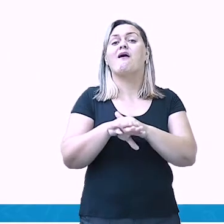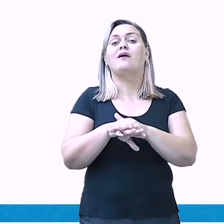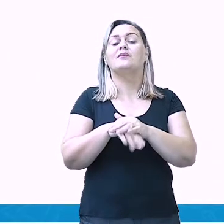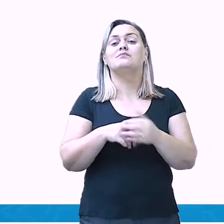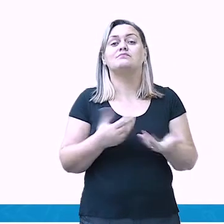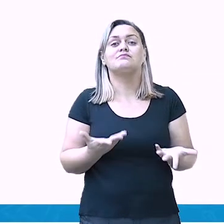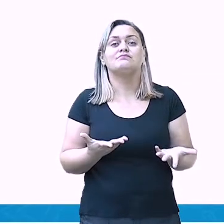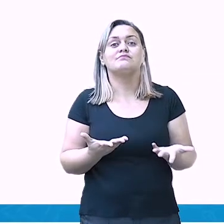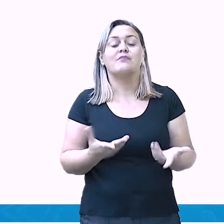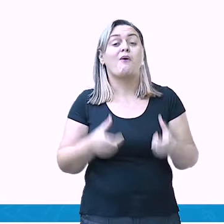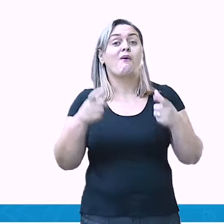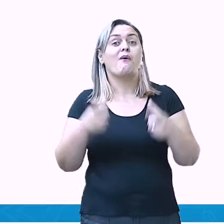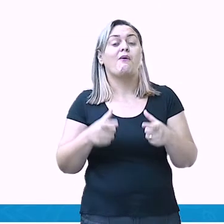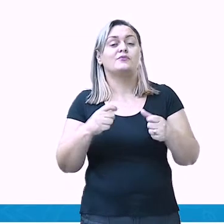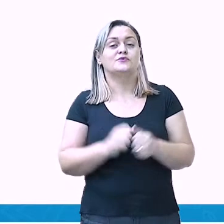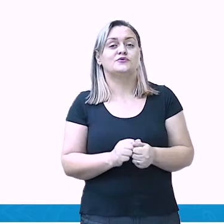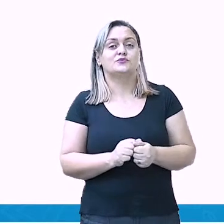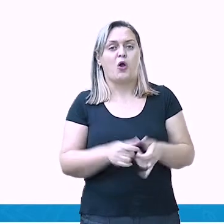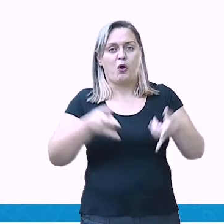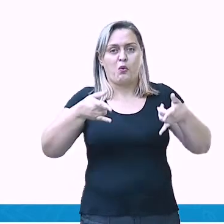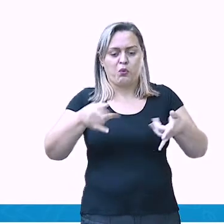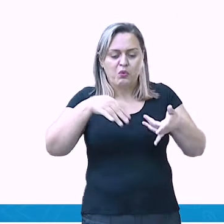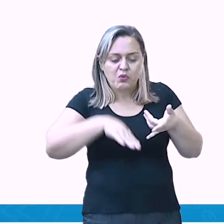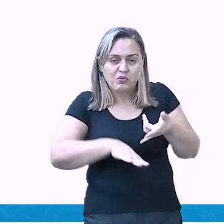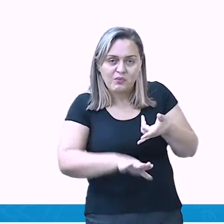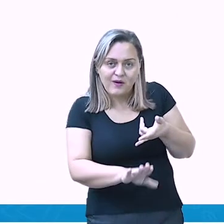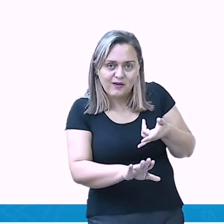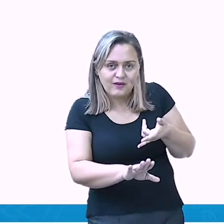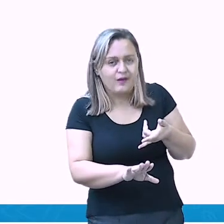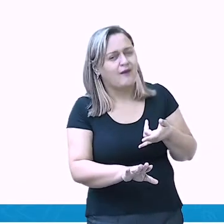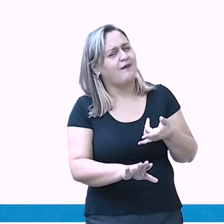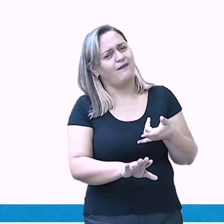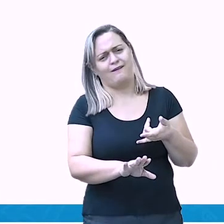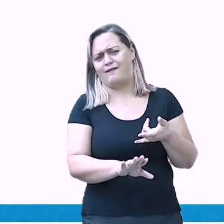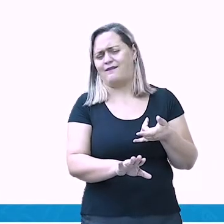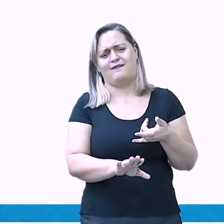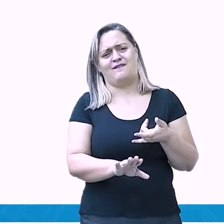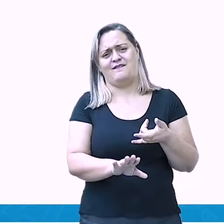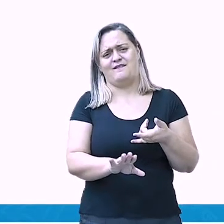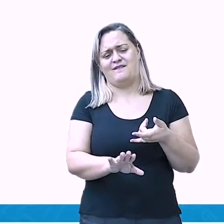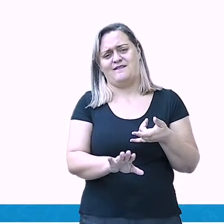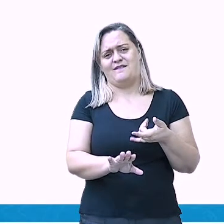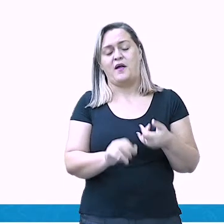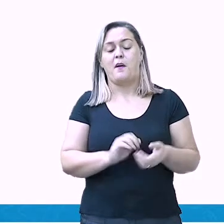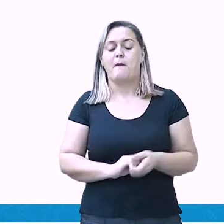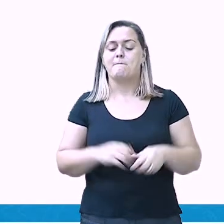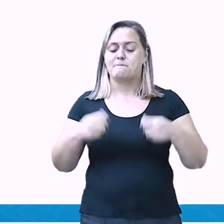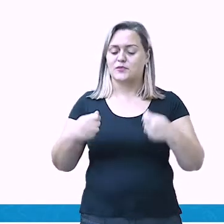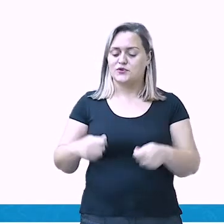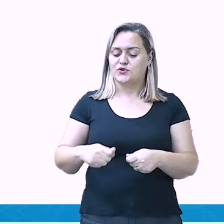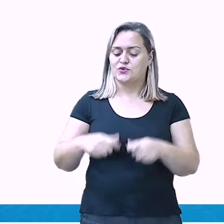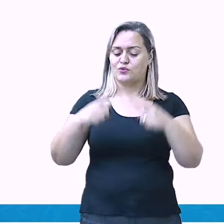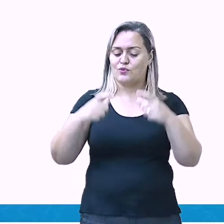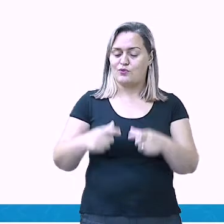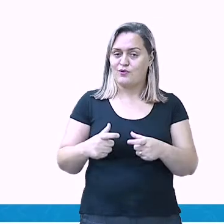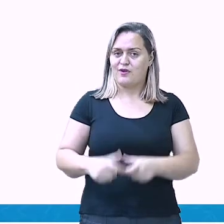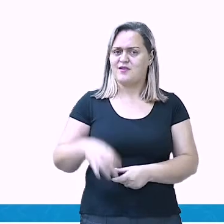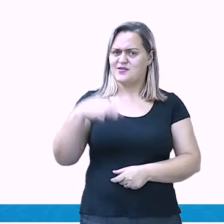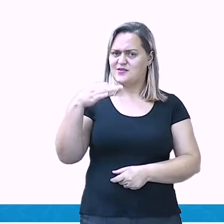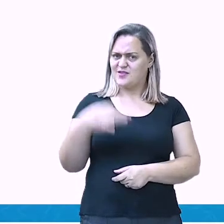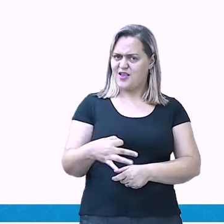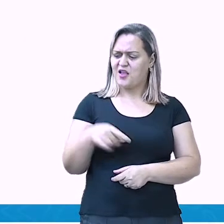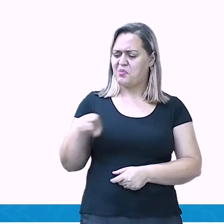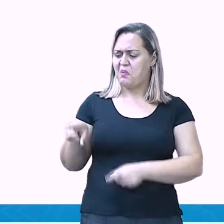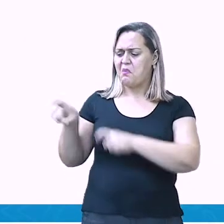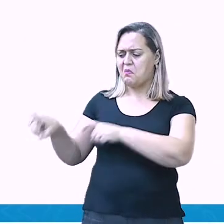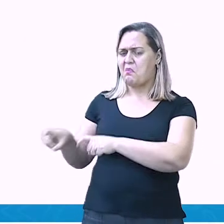com um olhão, querendo pegar? Infelizmente, isso acontece. Mas, eles são espertos, eles